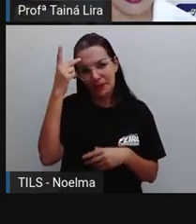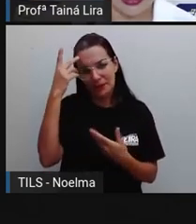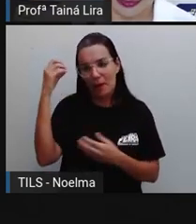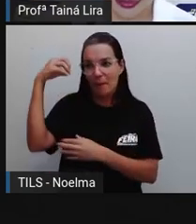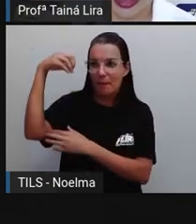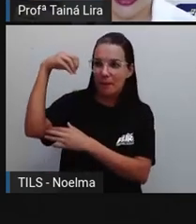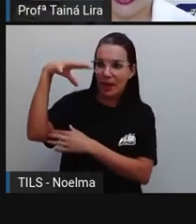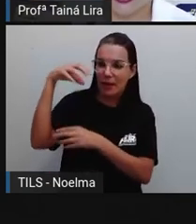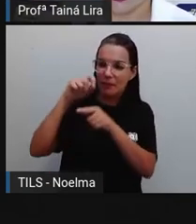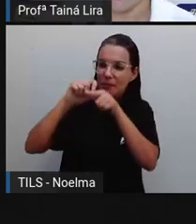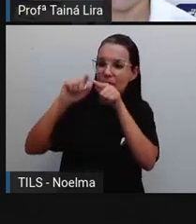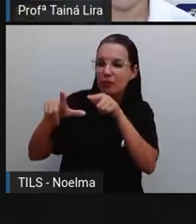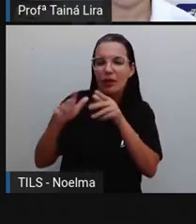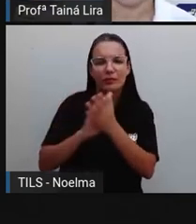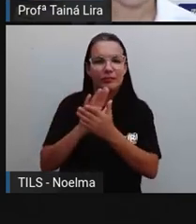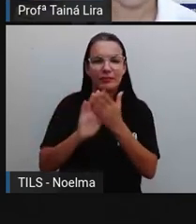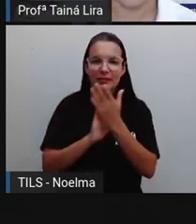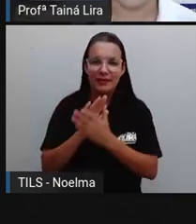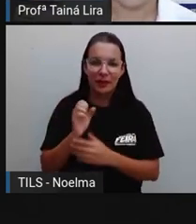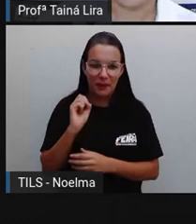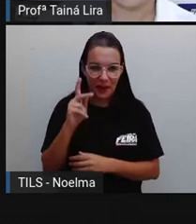acender a lâmpada. Tá bom?